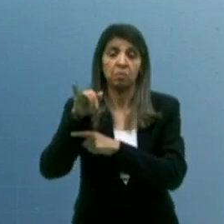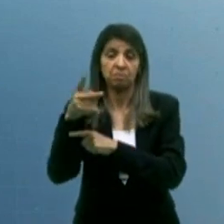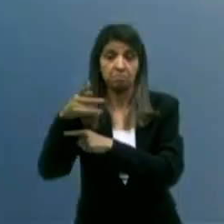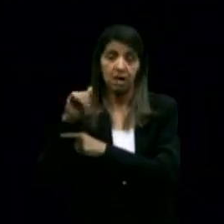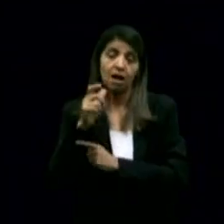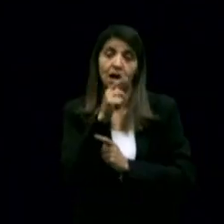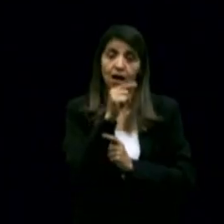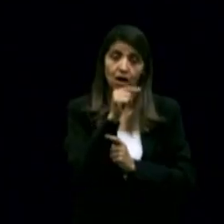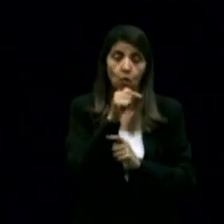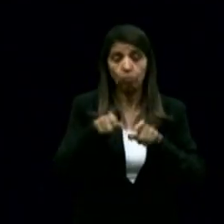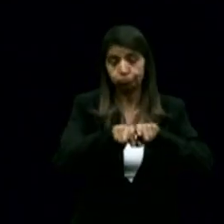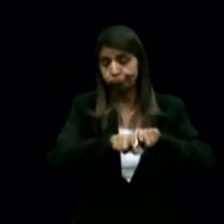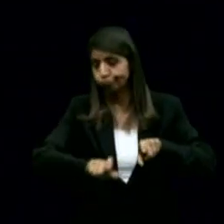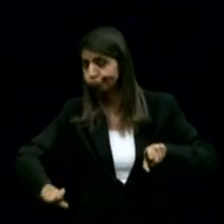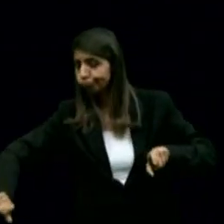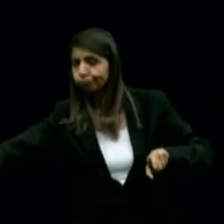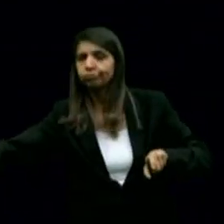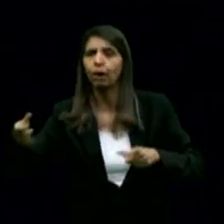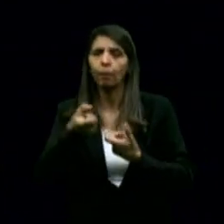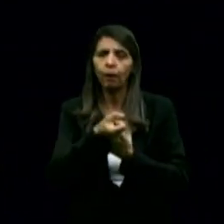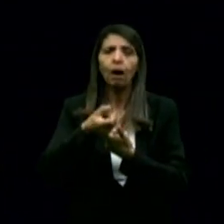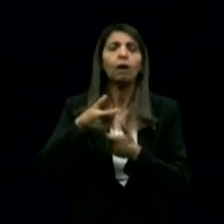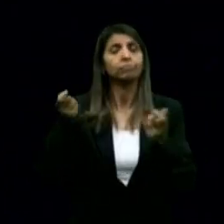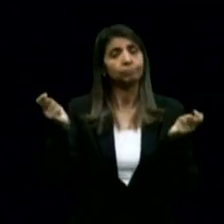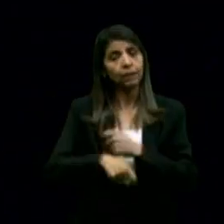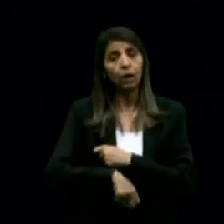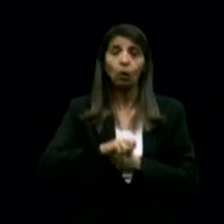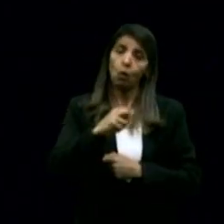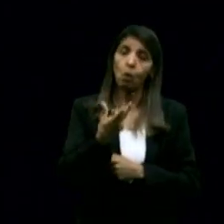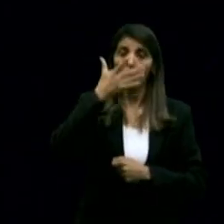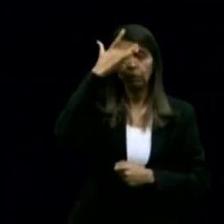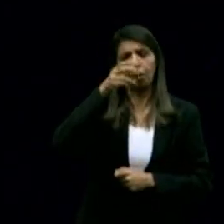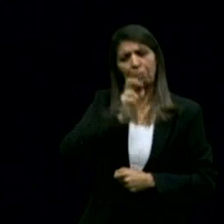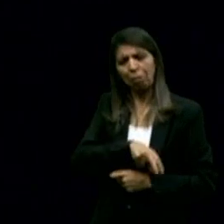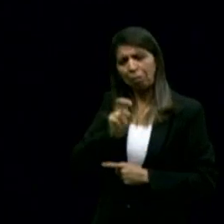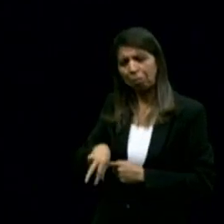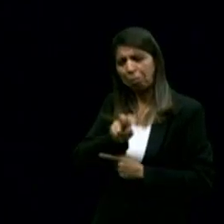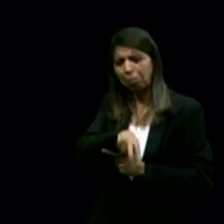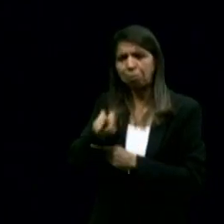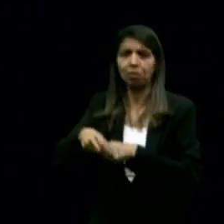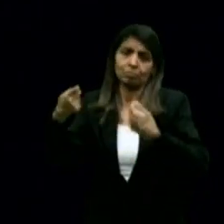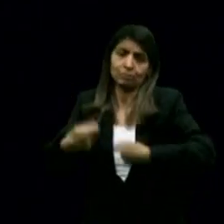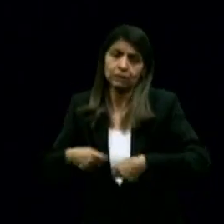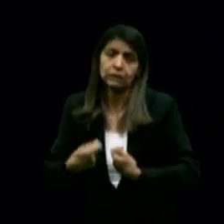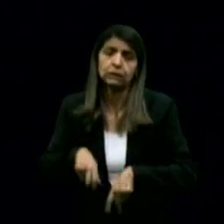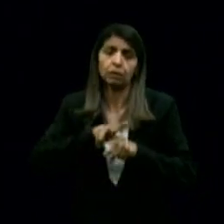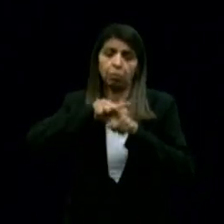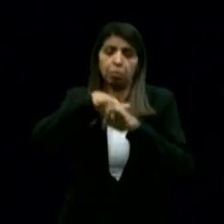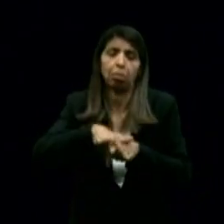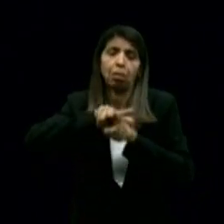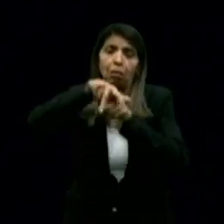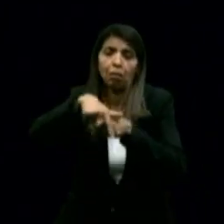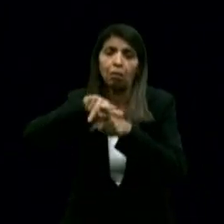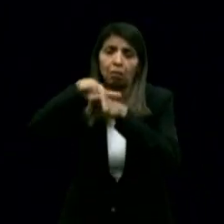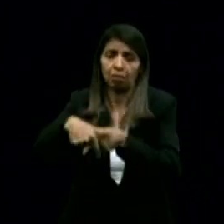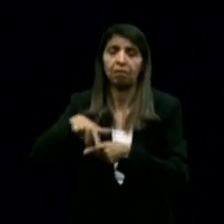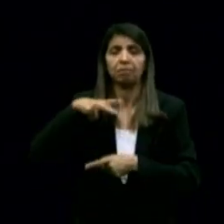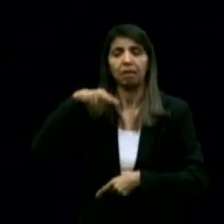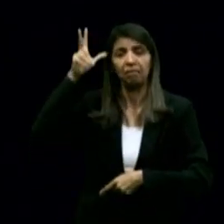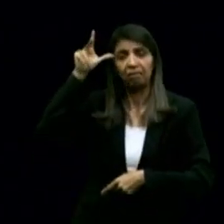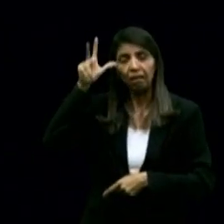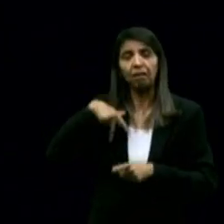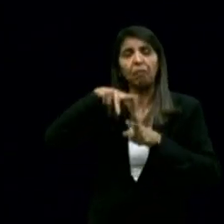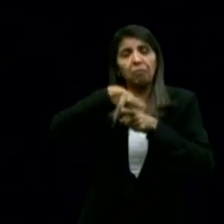deslocam também até esse local para pegar água com jumento ou até alguns animais, seja